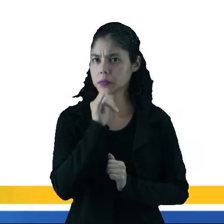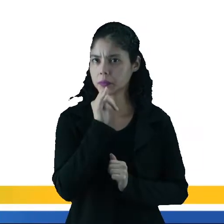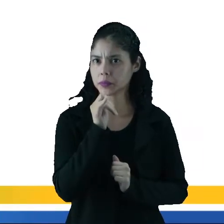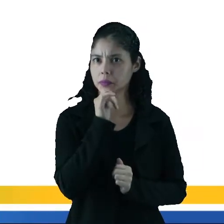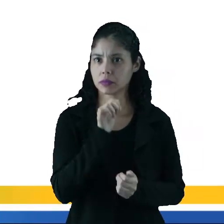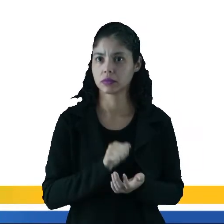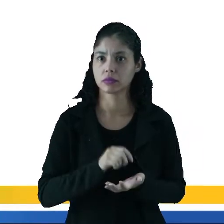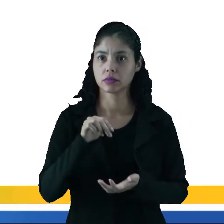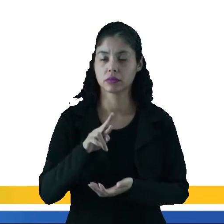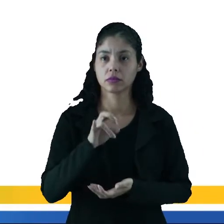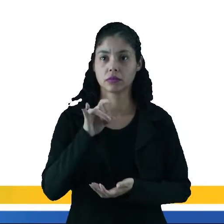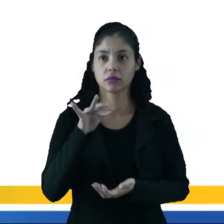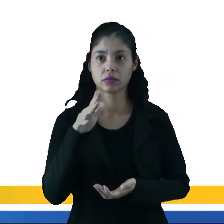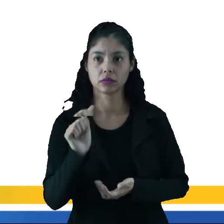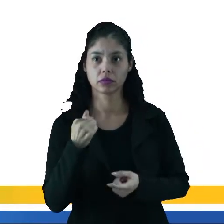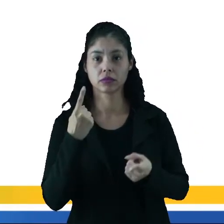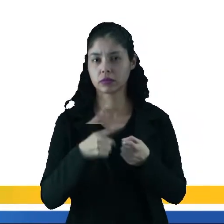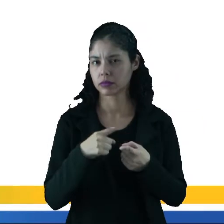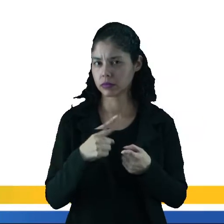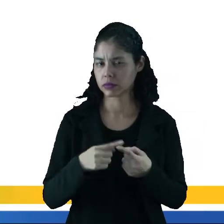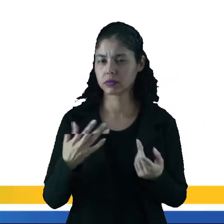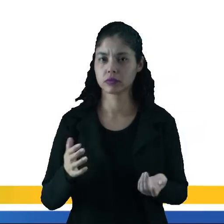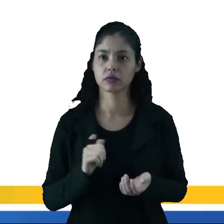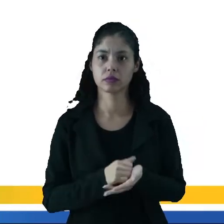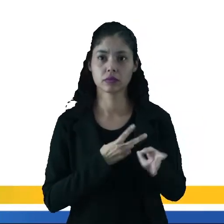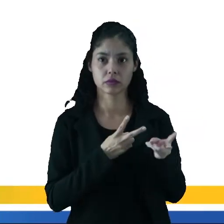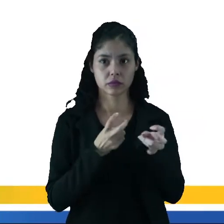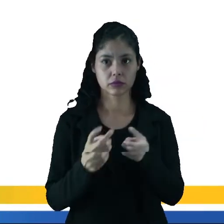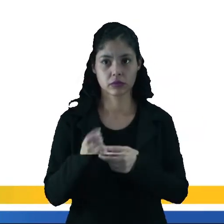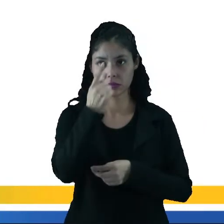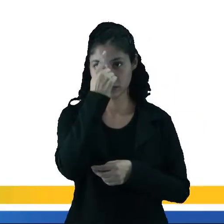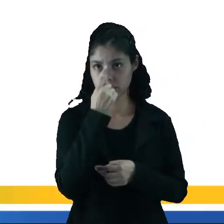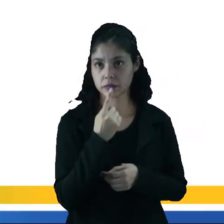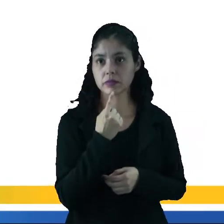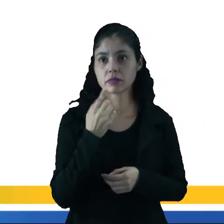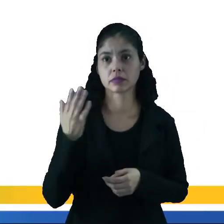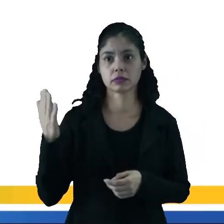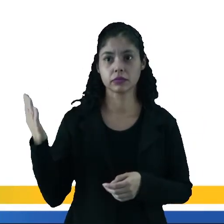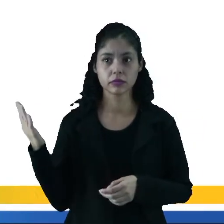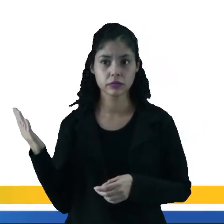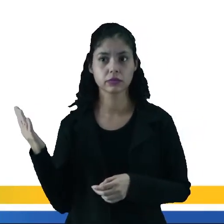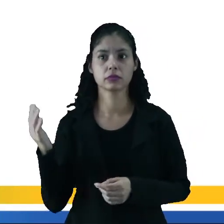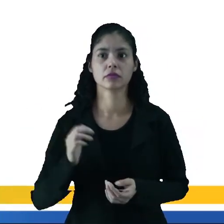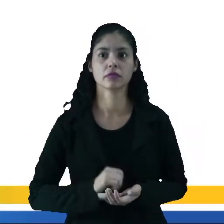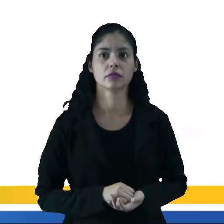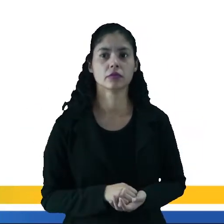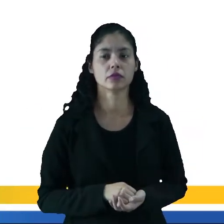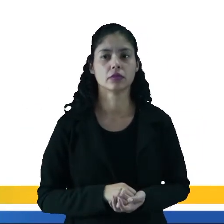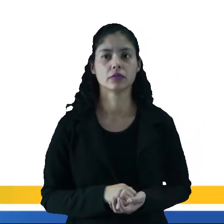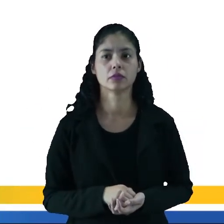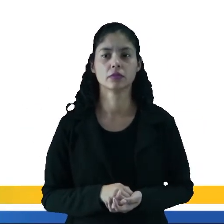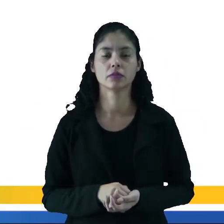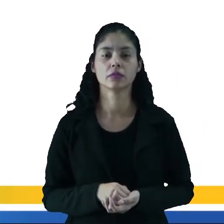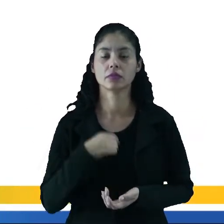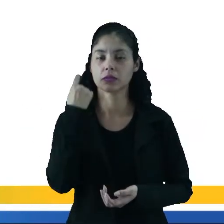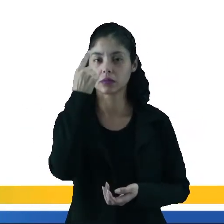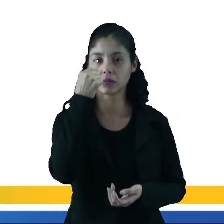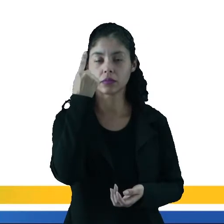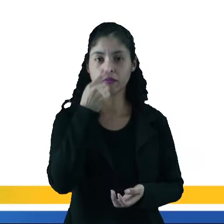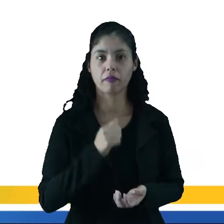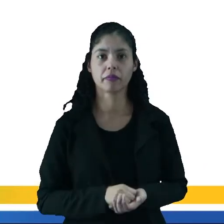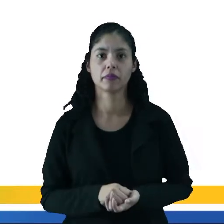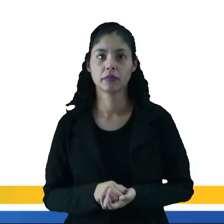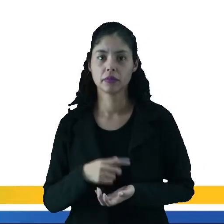exemplo de metalinguagem por quê? Gente, observa a cena. Essa cena é uma cena da corte espanhola.